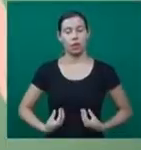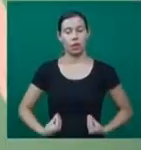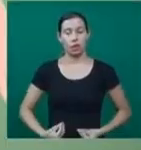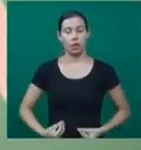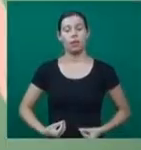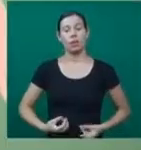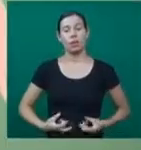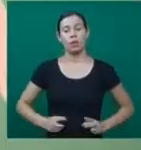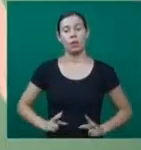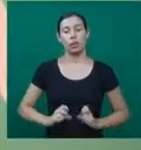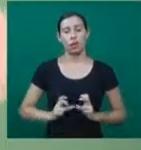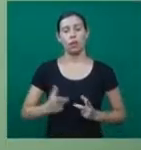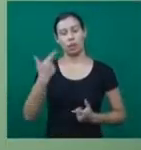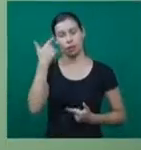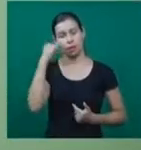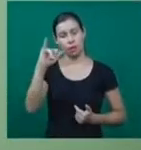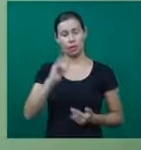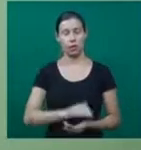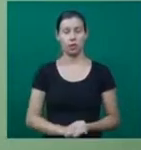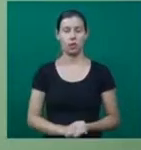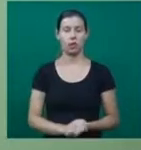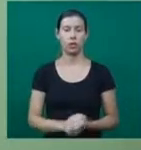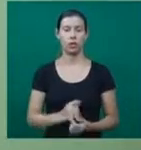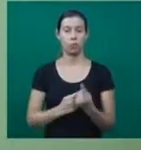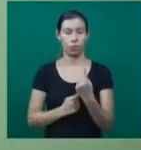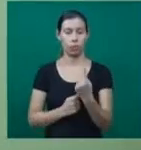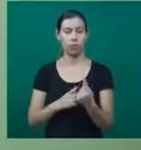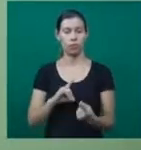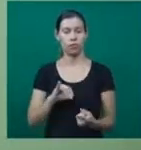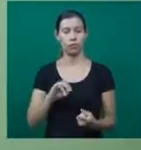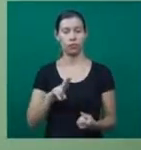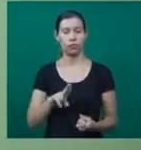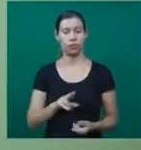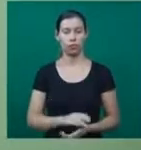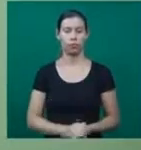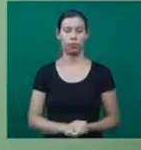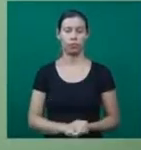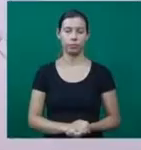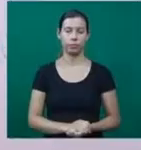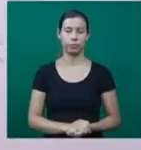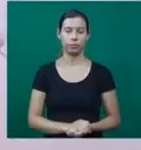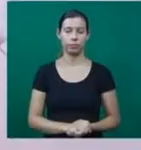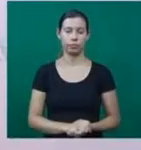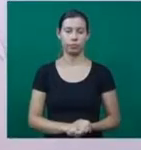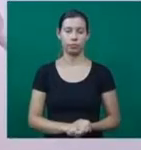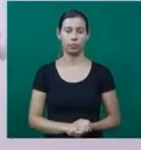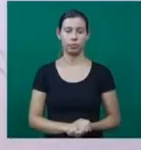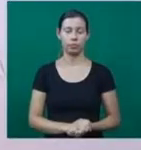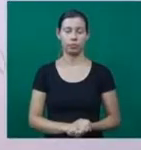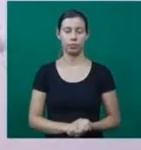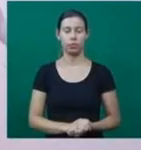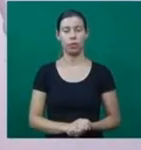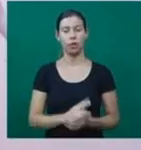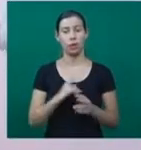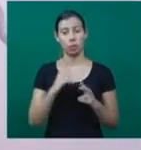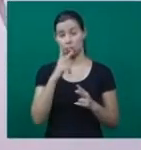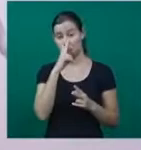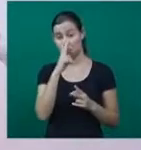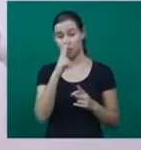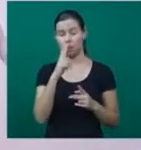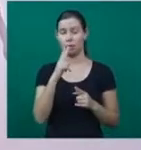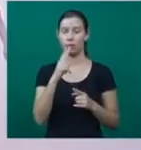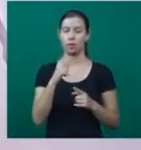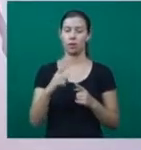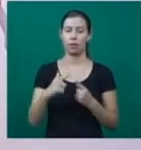métodos alternativos mais recomendados é o DIU, dispositivo intrauterino. Em forma de T, ele é feito de